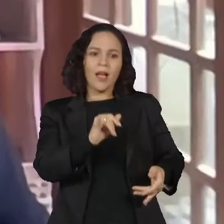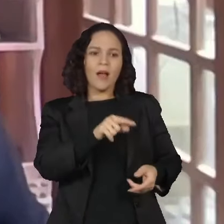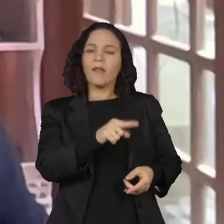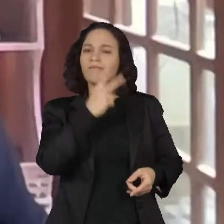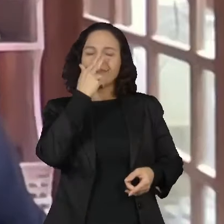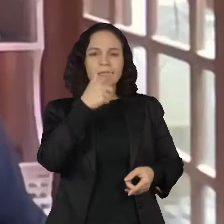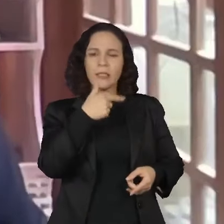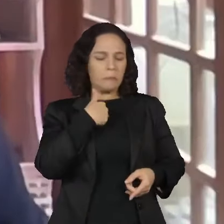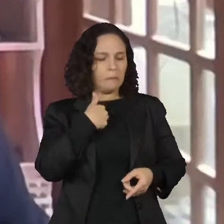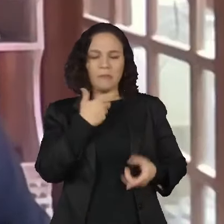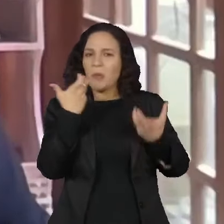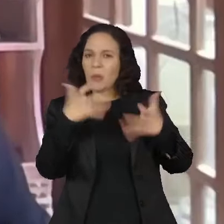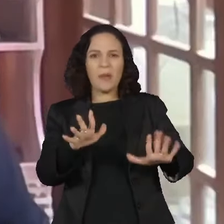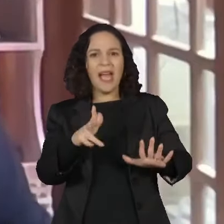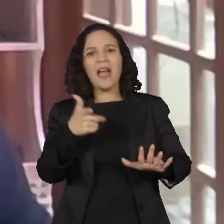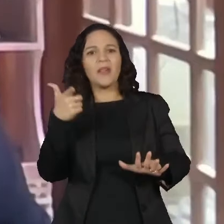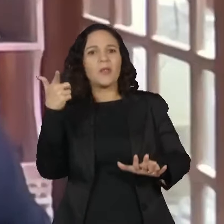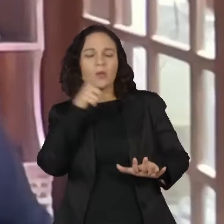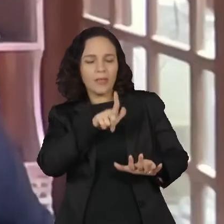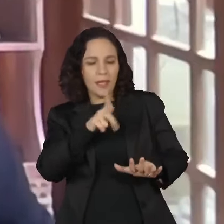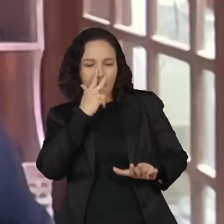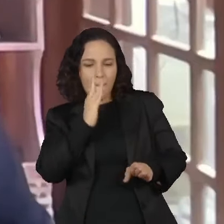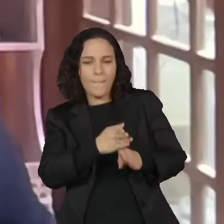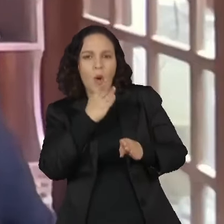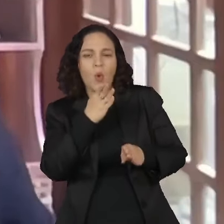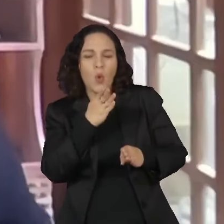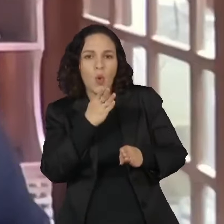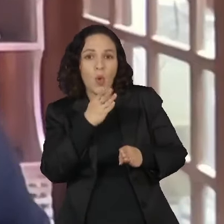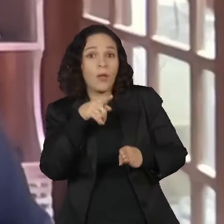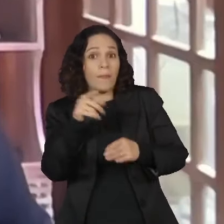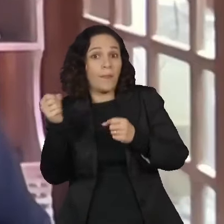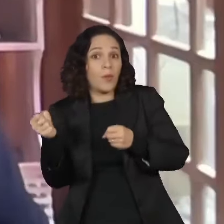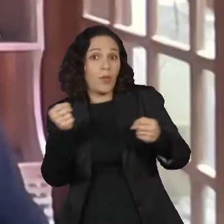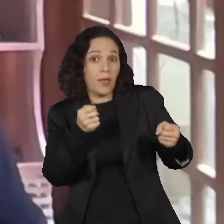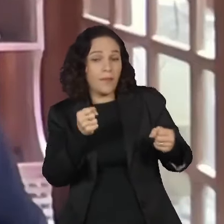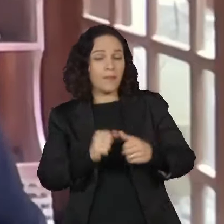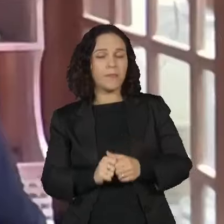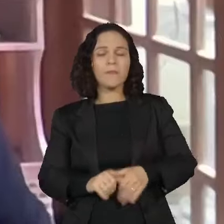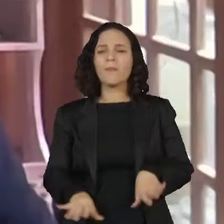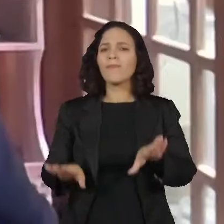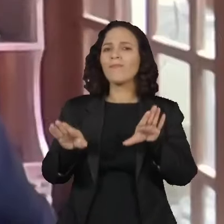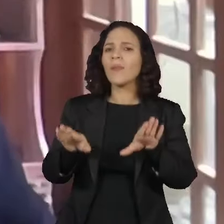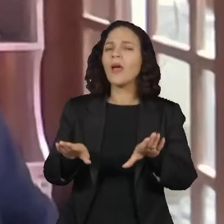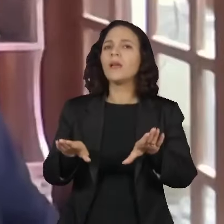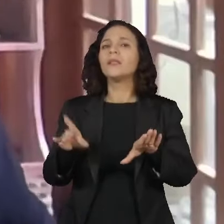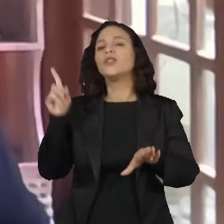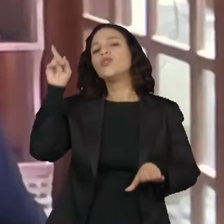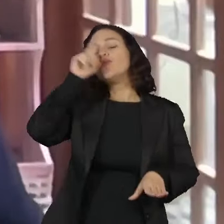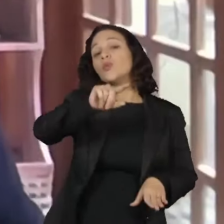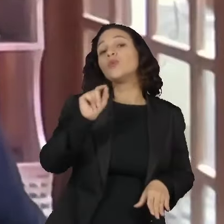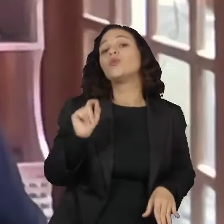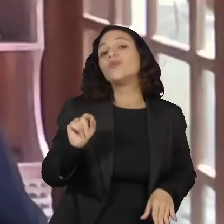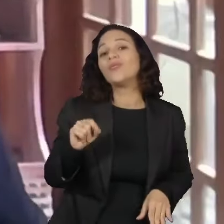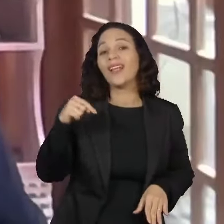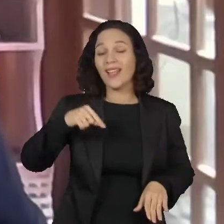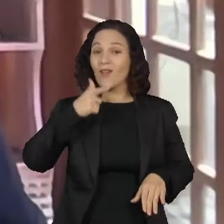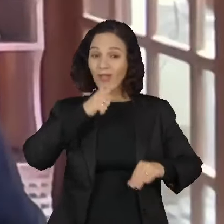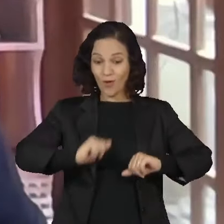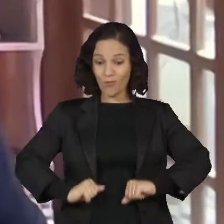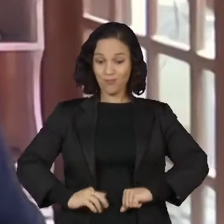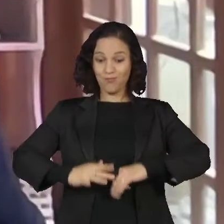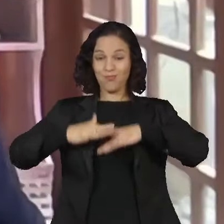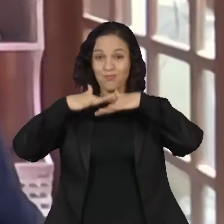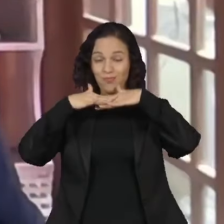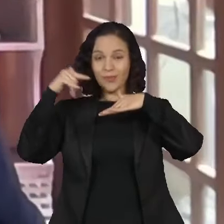sistema imunológico tem um poder tremendo. A dificuldade é fazer com que esse sistema